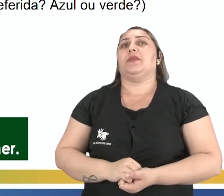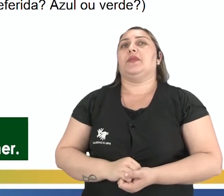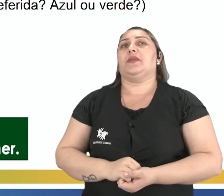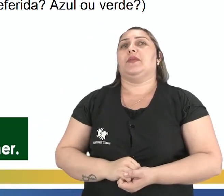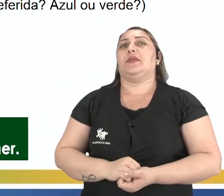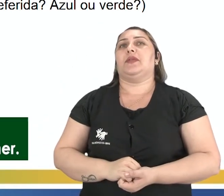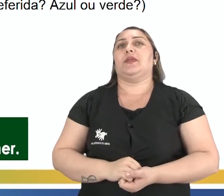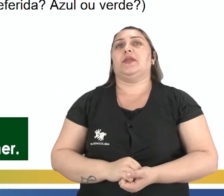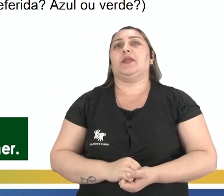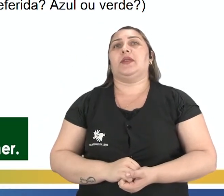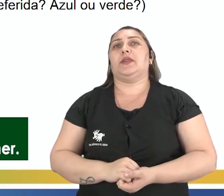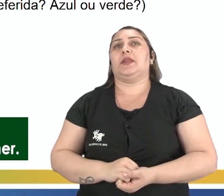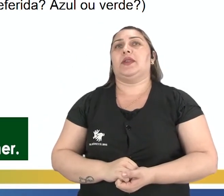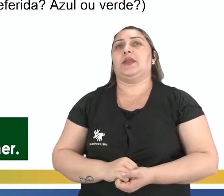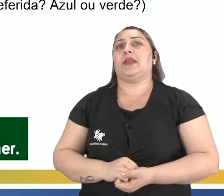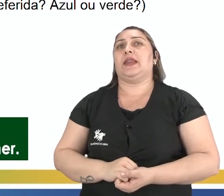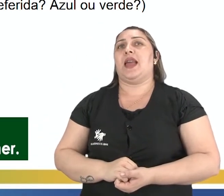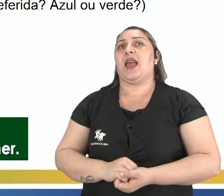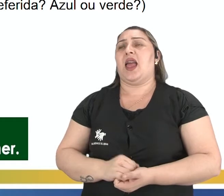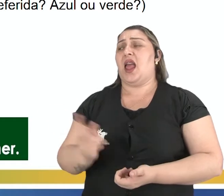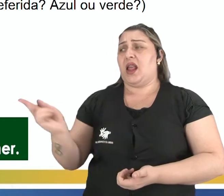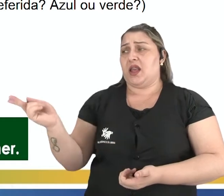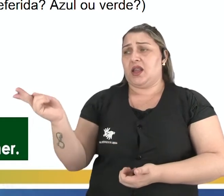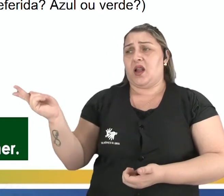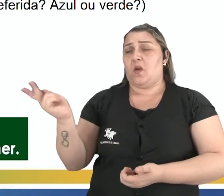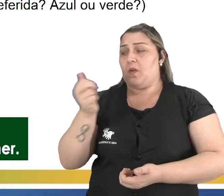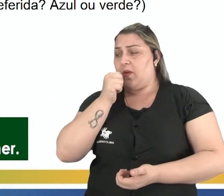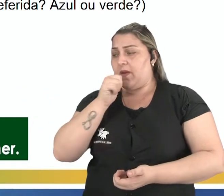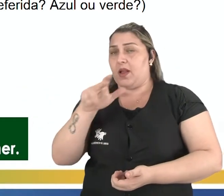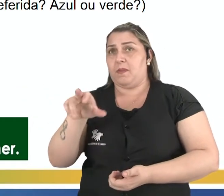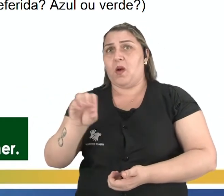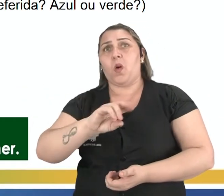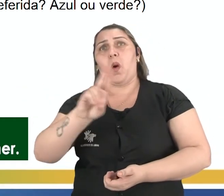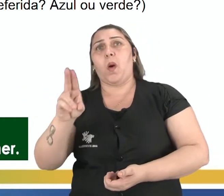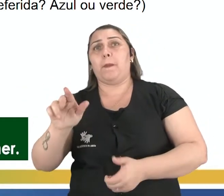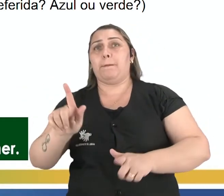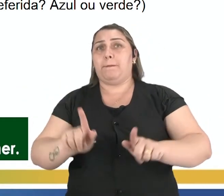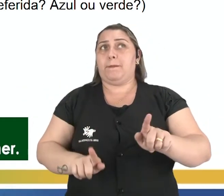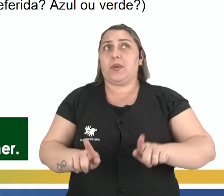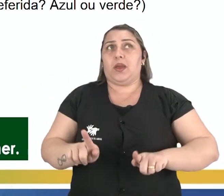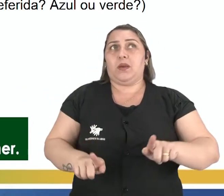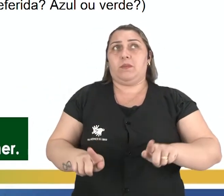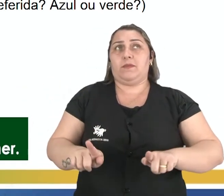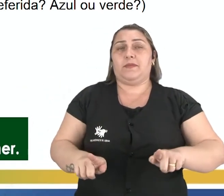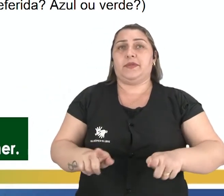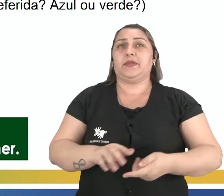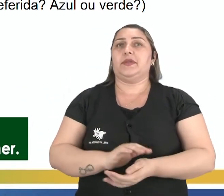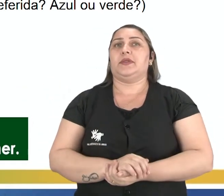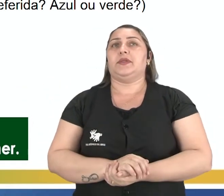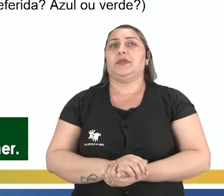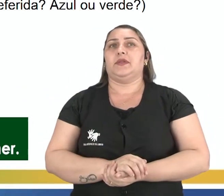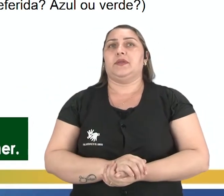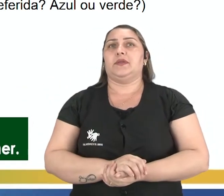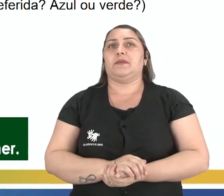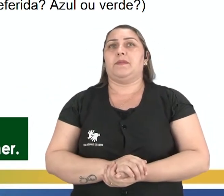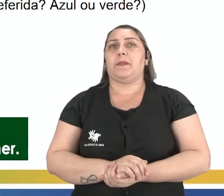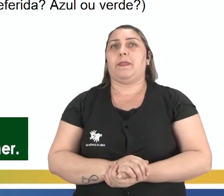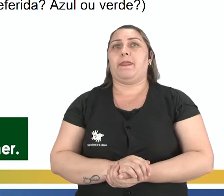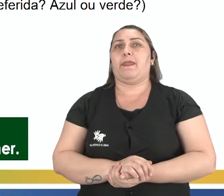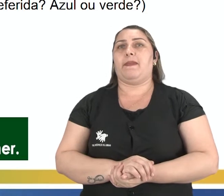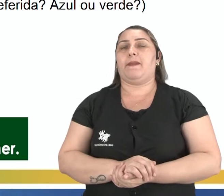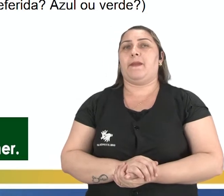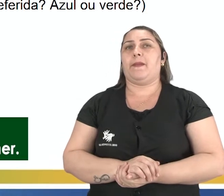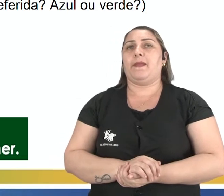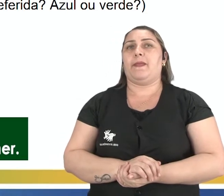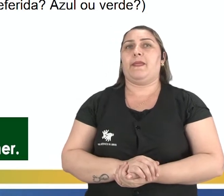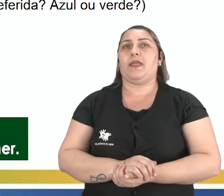Are they brothers or cousins? Eles são irmãos ou primos? E mais um exemplo.